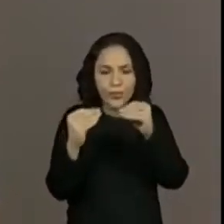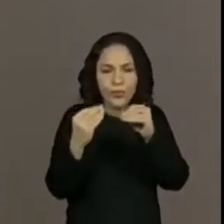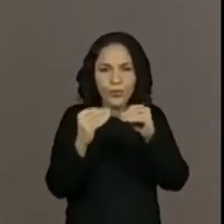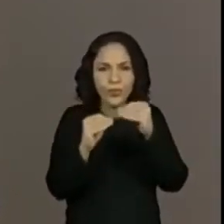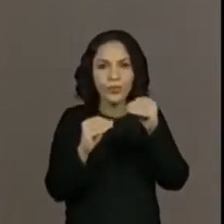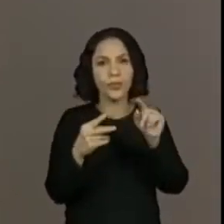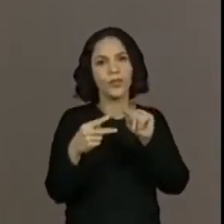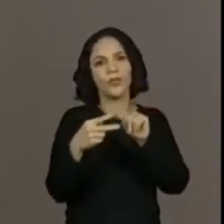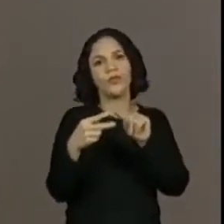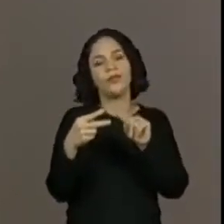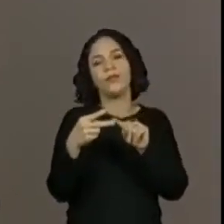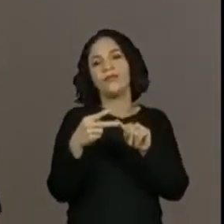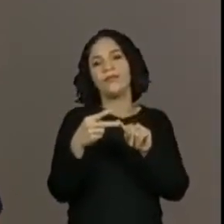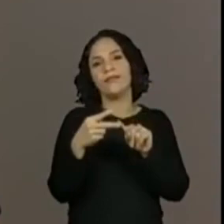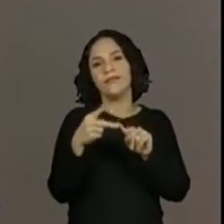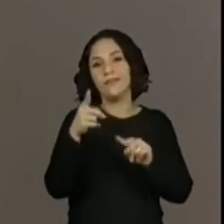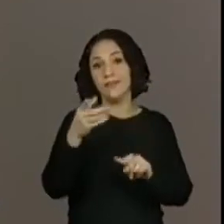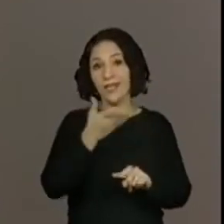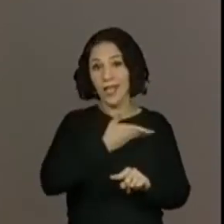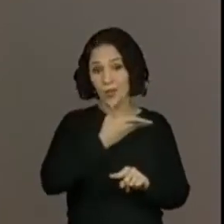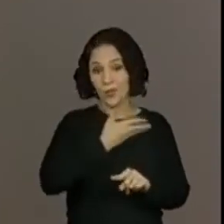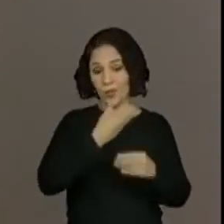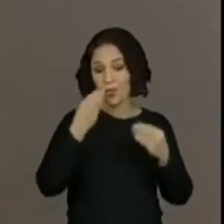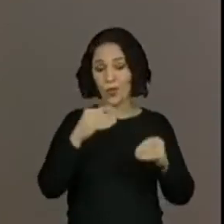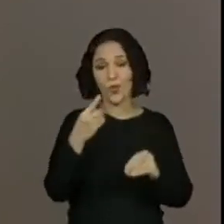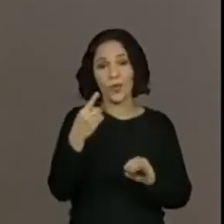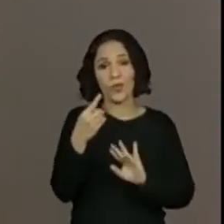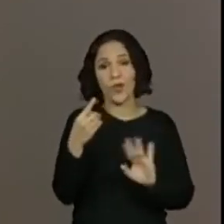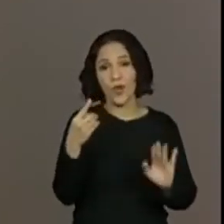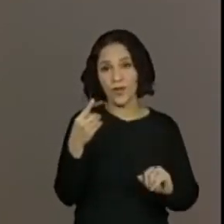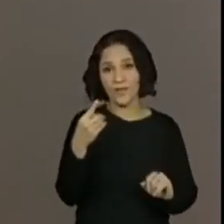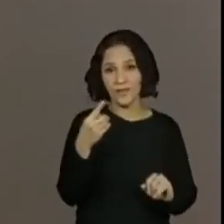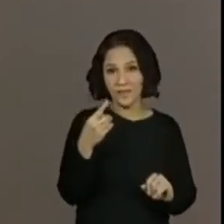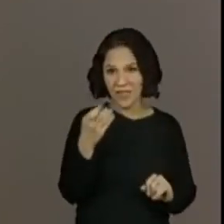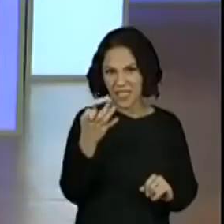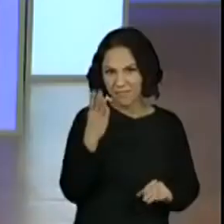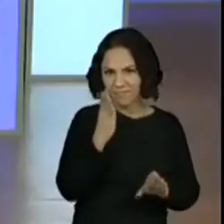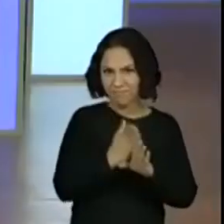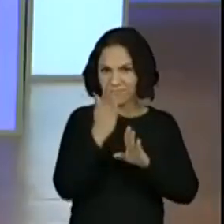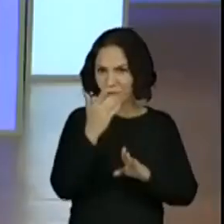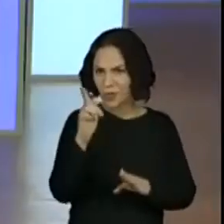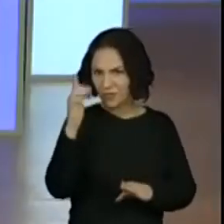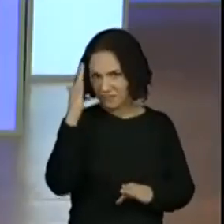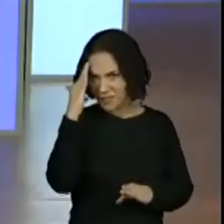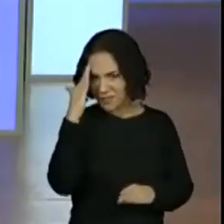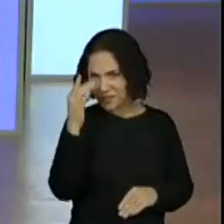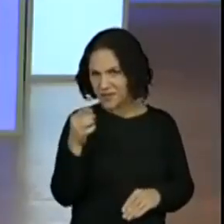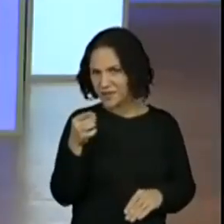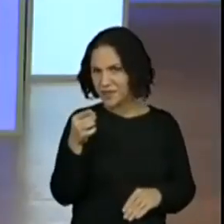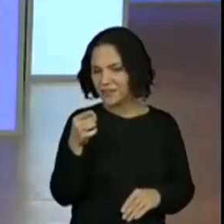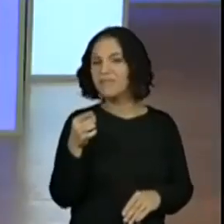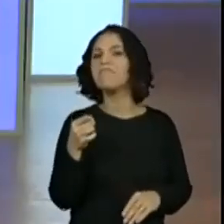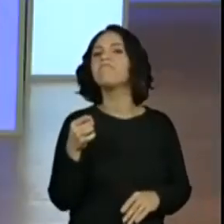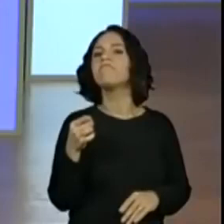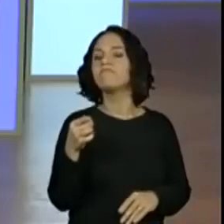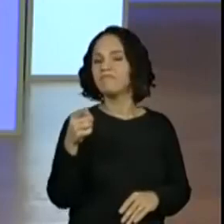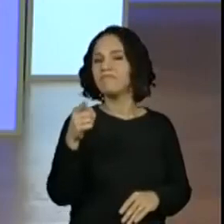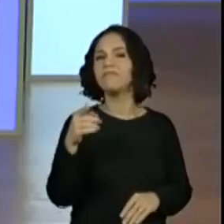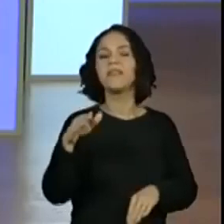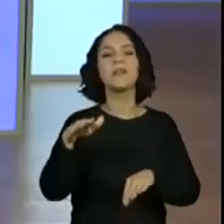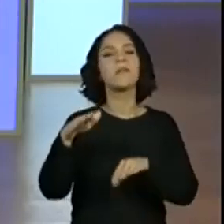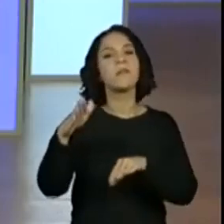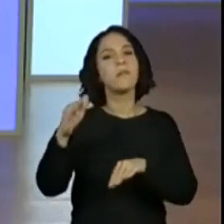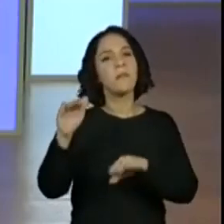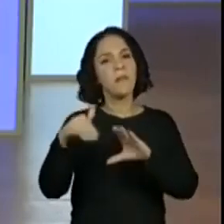São duas. E o nosso amigo colocou só uma. Será que você consegue adivinhar qual é a outra? Ah, eles estão falando, professora, que a gente tem que